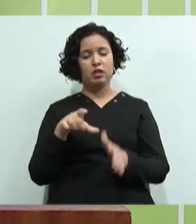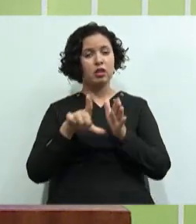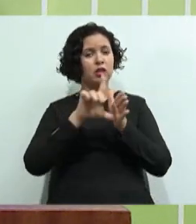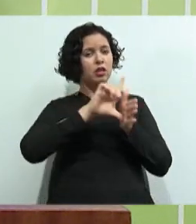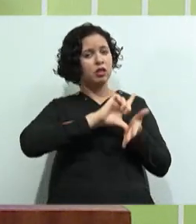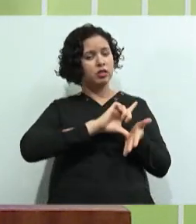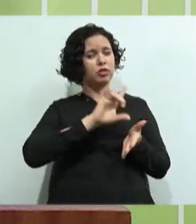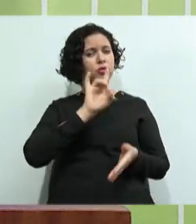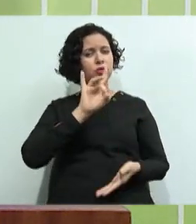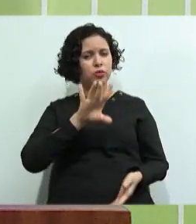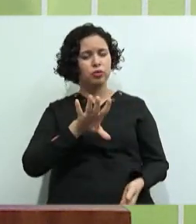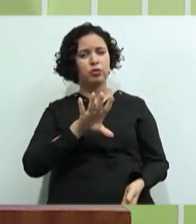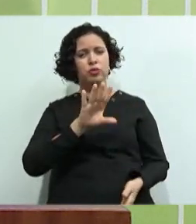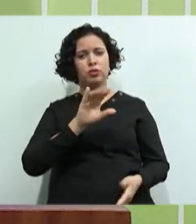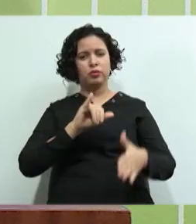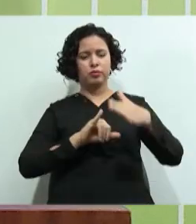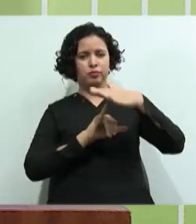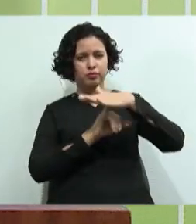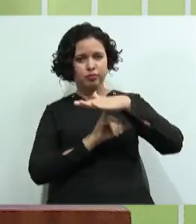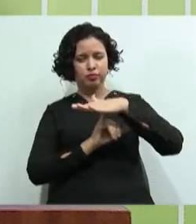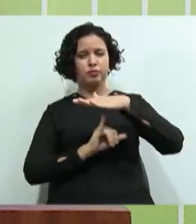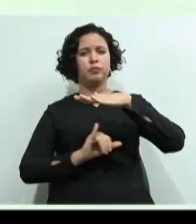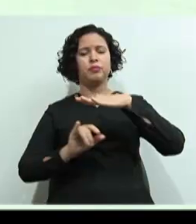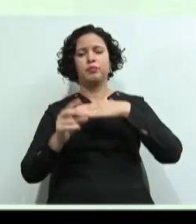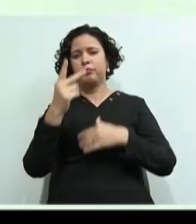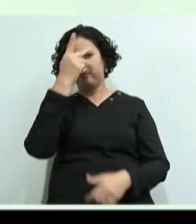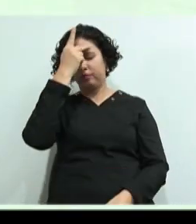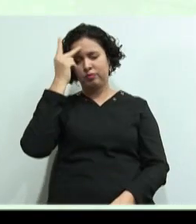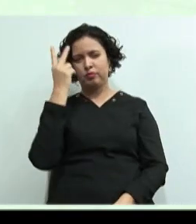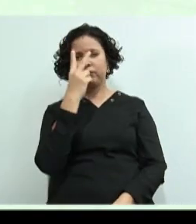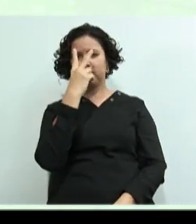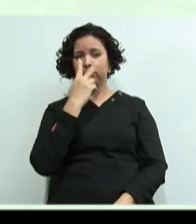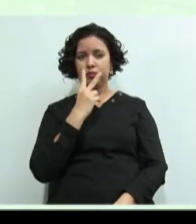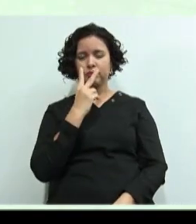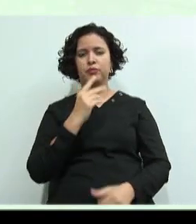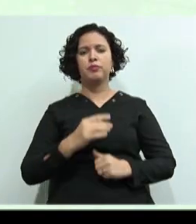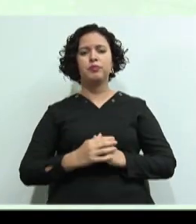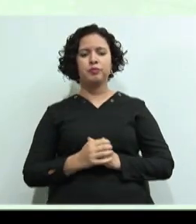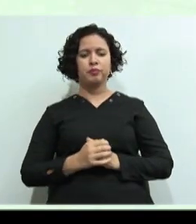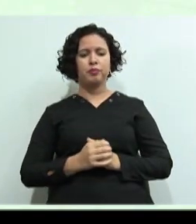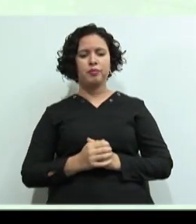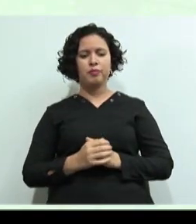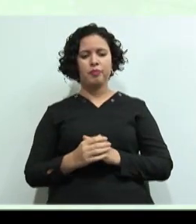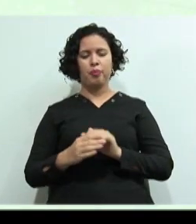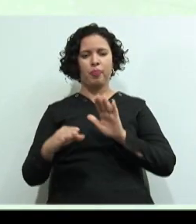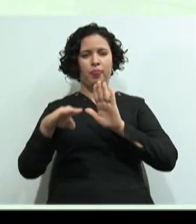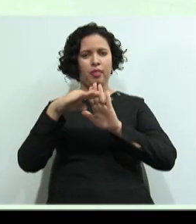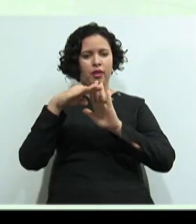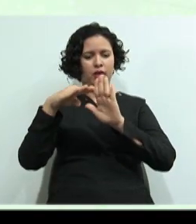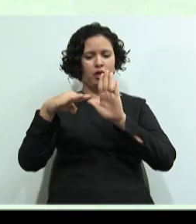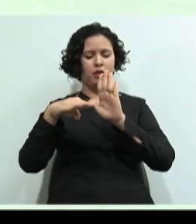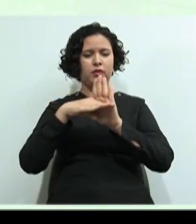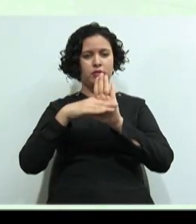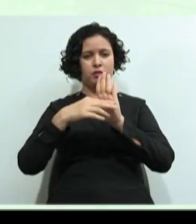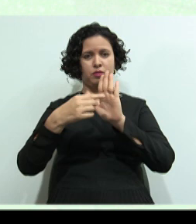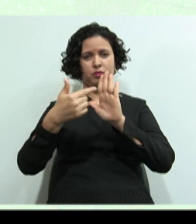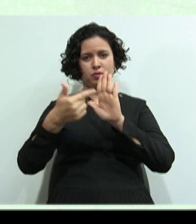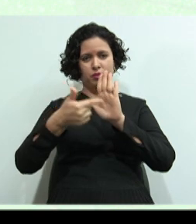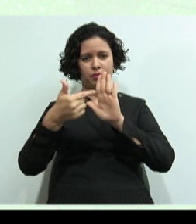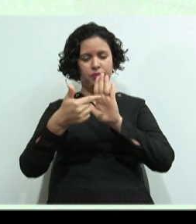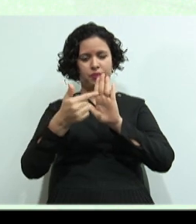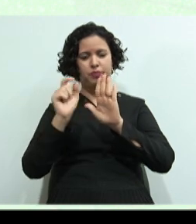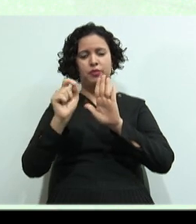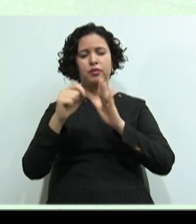Na unidade 2 Conforme vocês Estão vendo aí Nós iremos Também